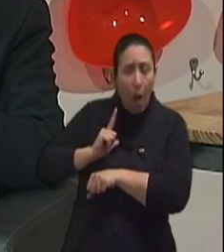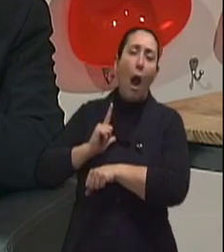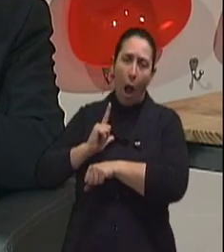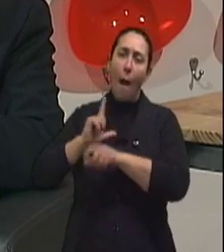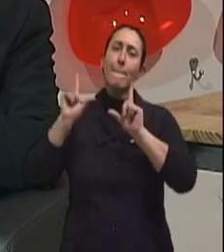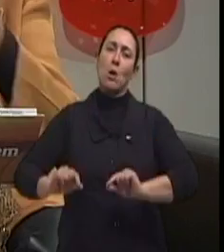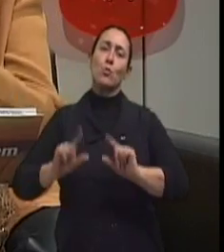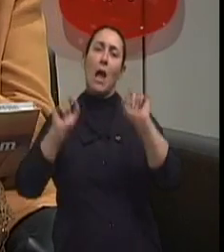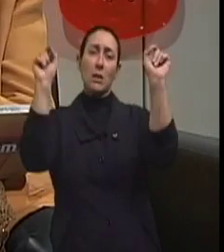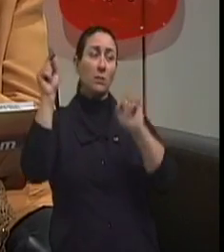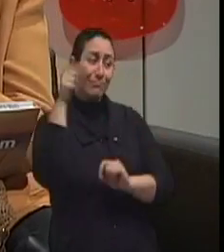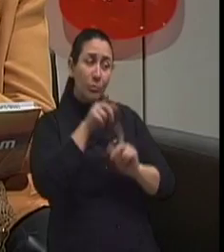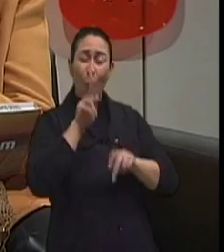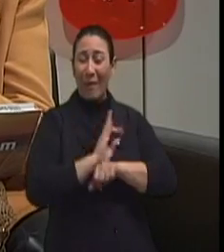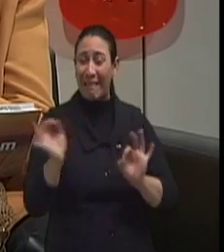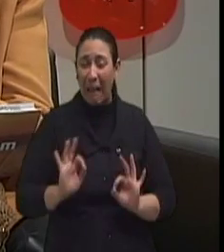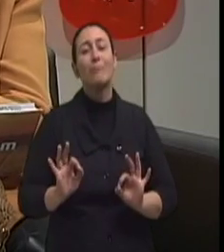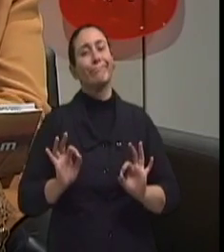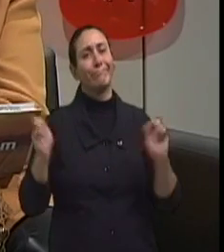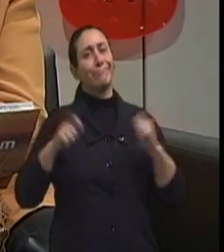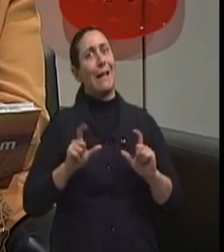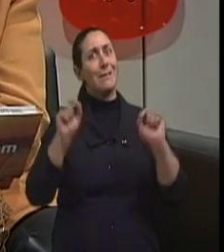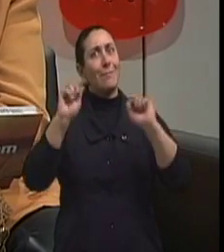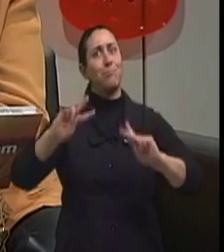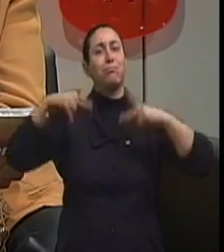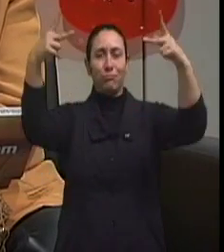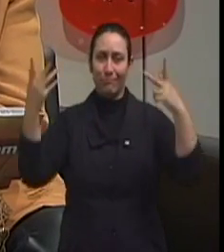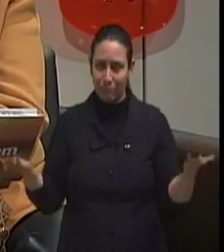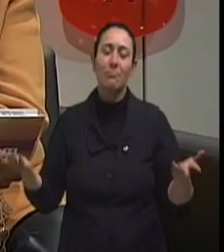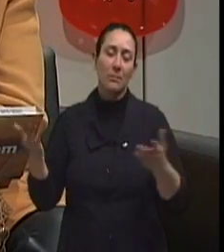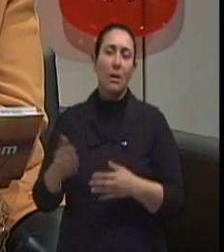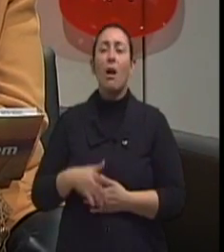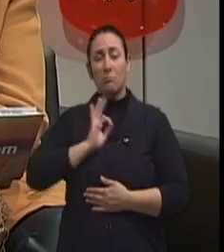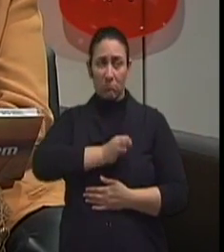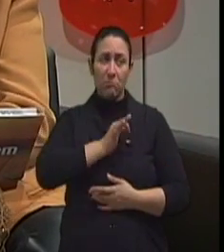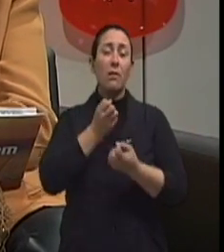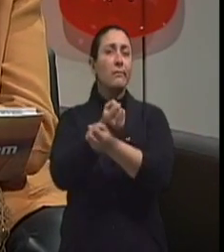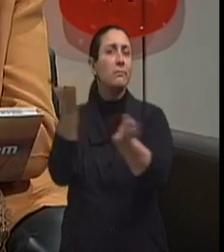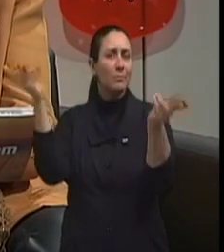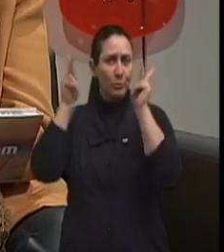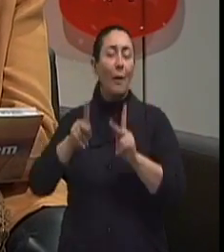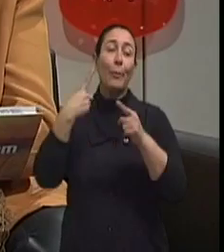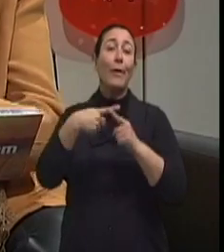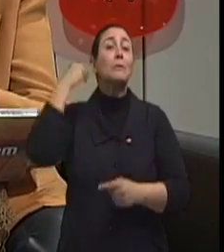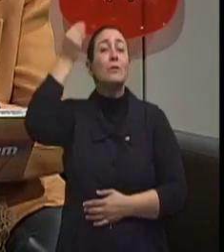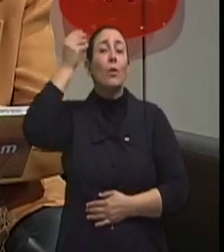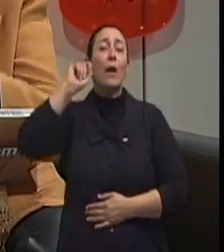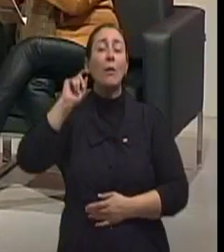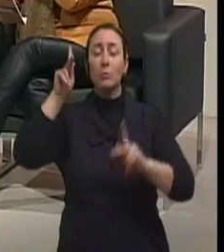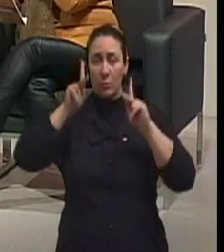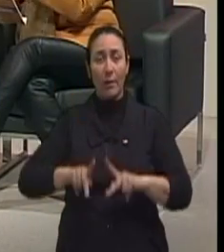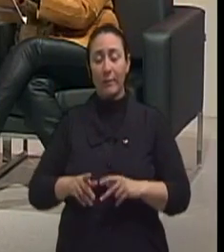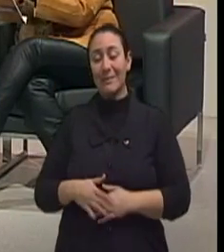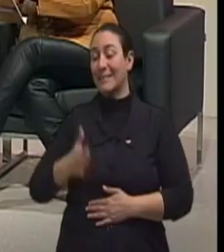hábitos de Claro. E quem faz esses hábitos aí tem aquela outra parcela que a gente já sabe cientificamente, que é o psíquico, né? Que é assim,